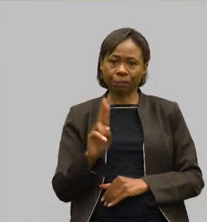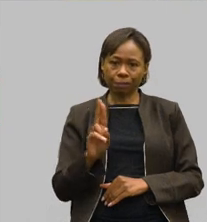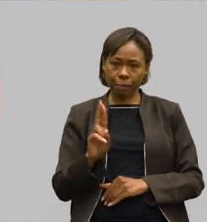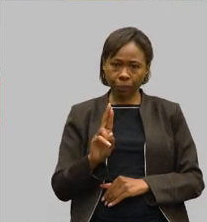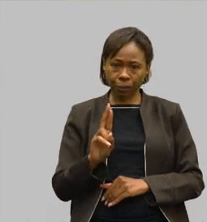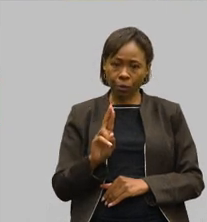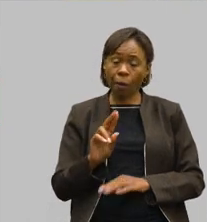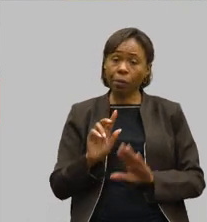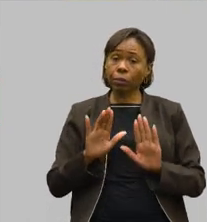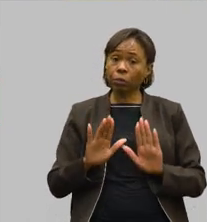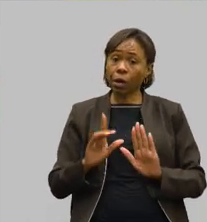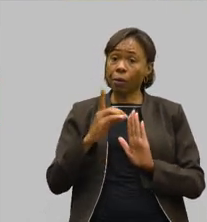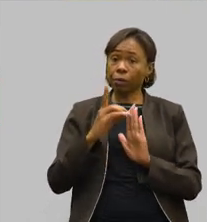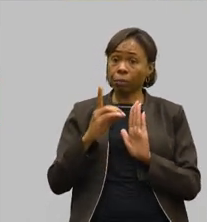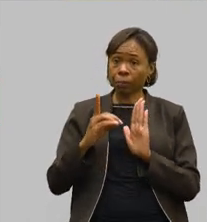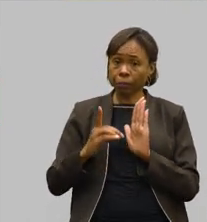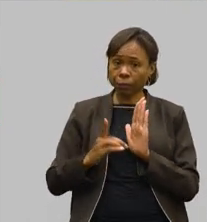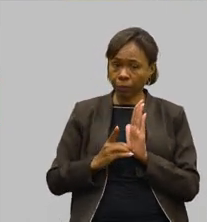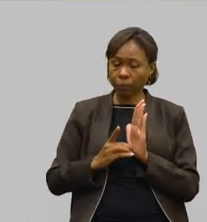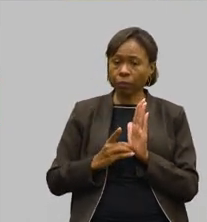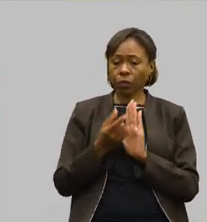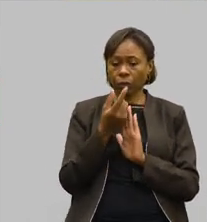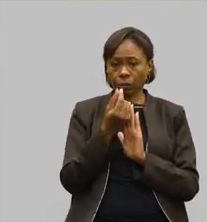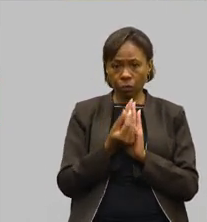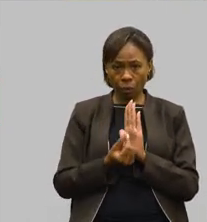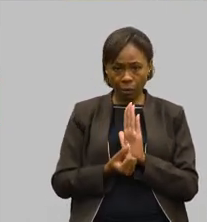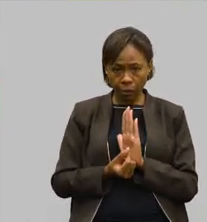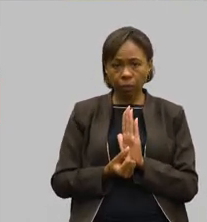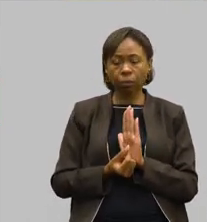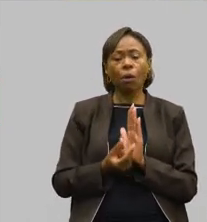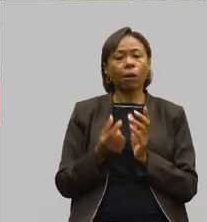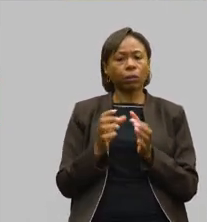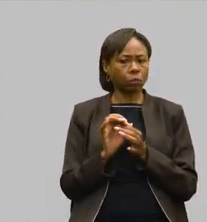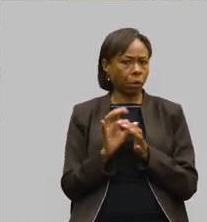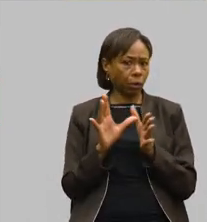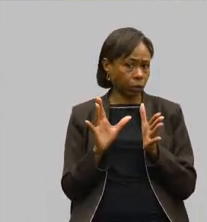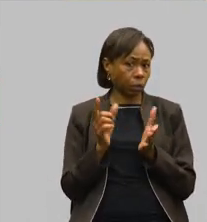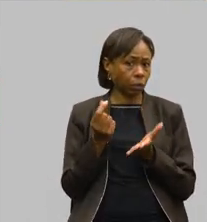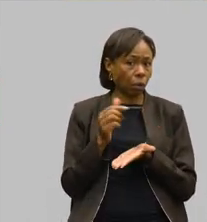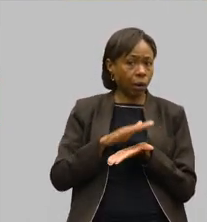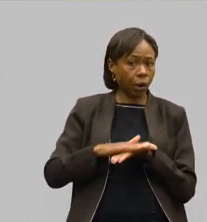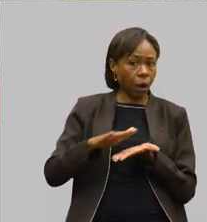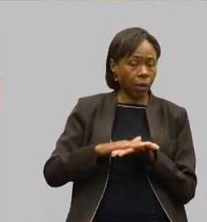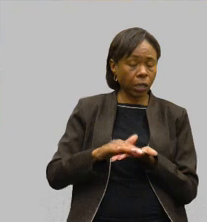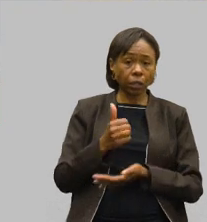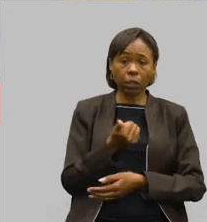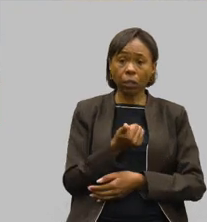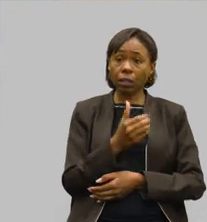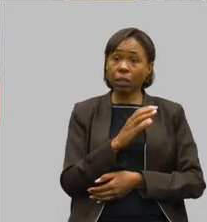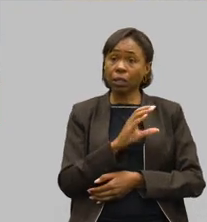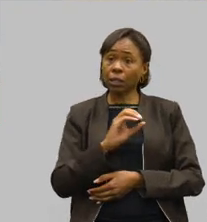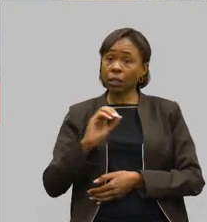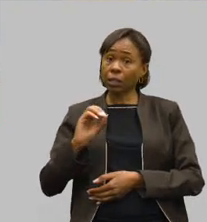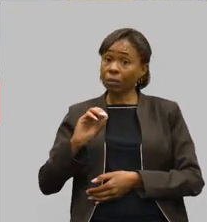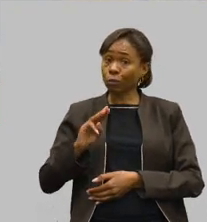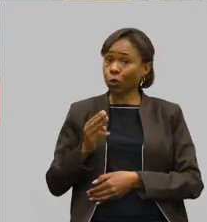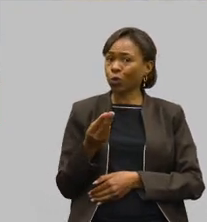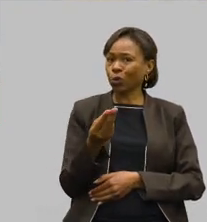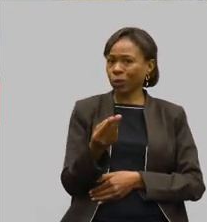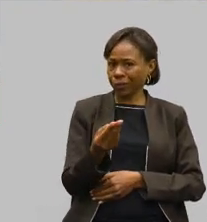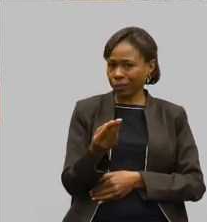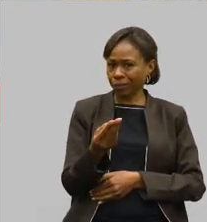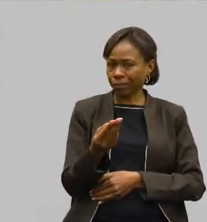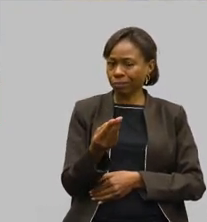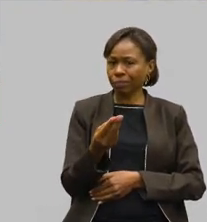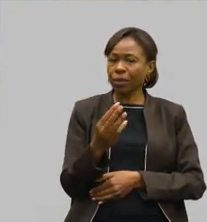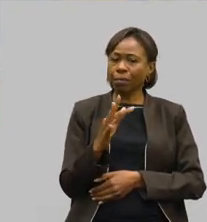decreto de programação orçamentária autorizou o gasto de apenas 100 milhões para o FEAS. O valor não